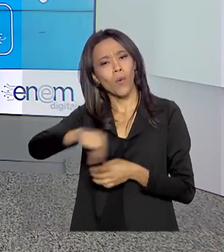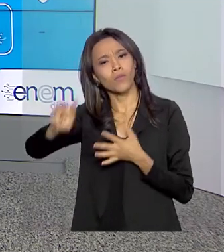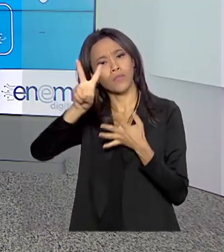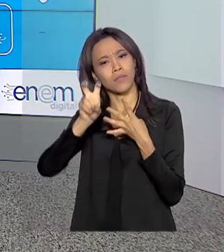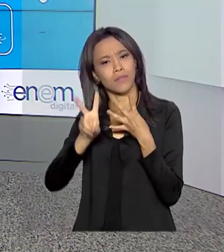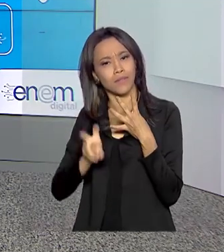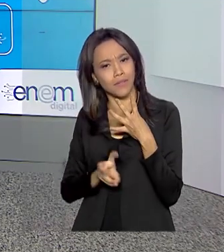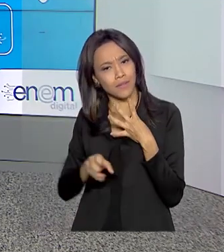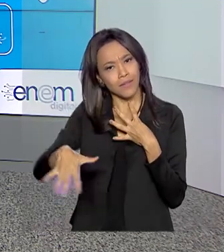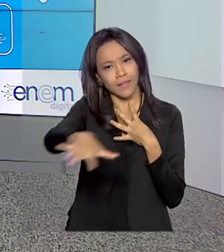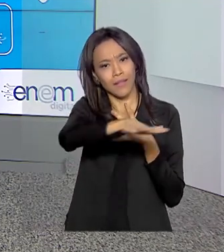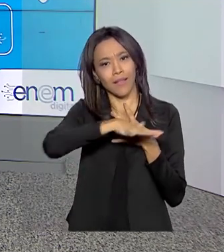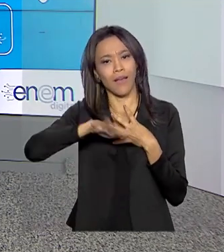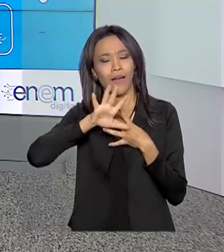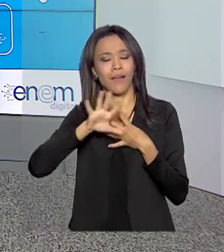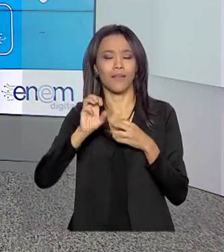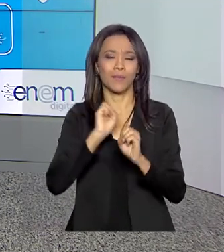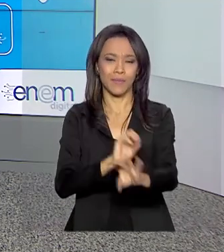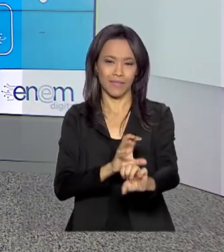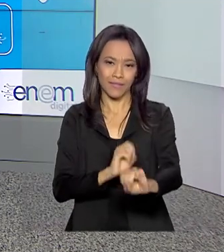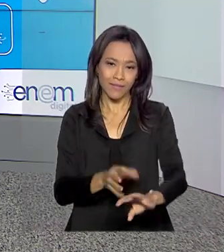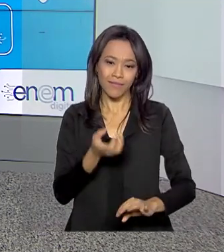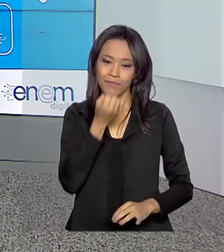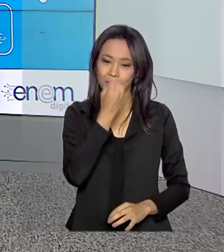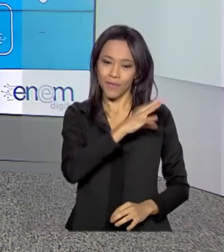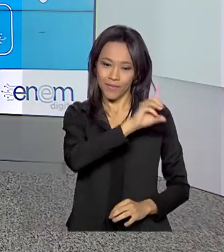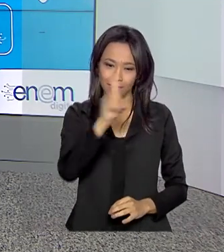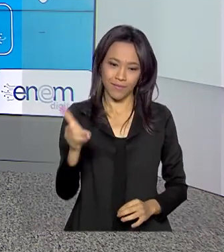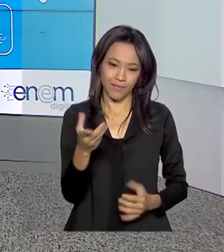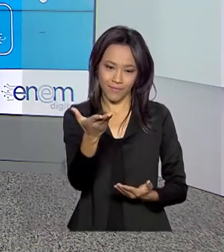são destaque na área da educação. Oi, Vanessa. Bom dia para você.